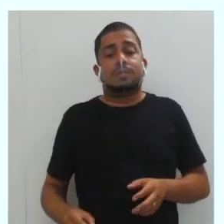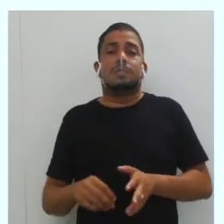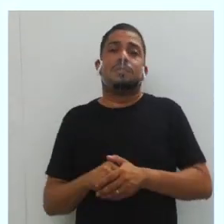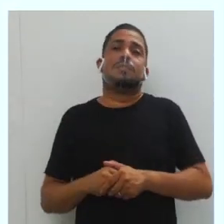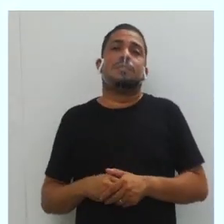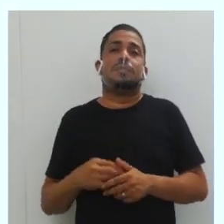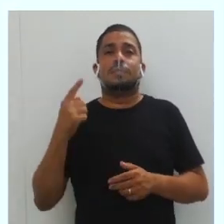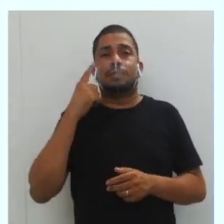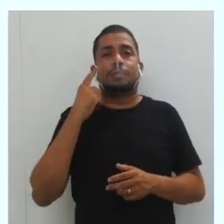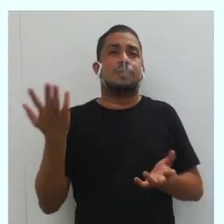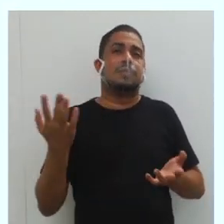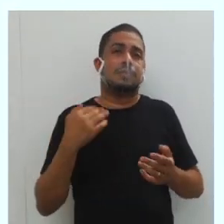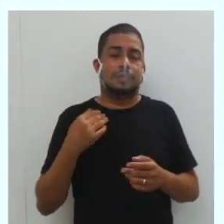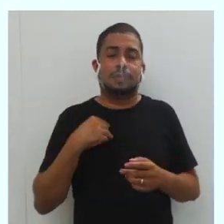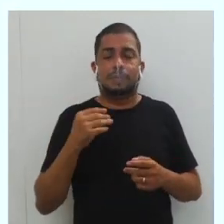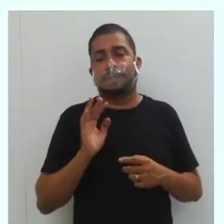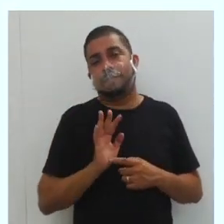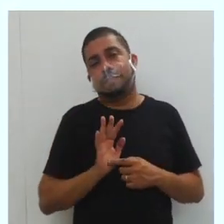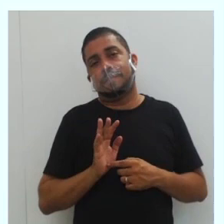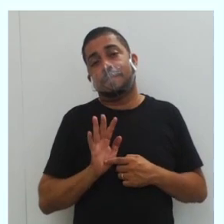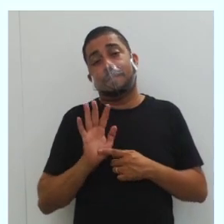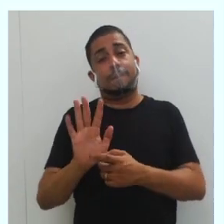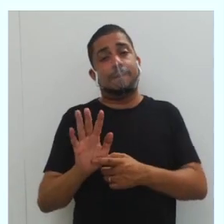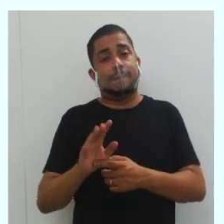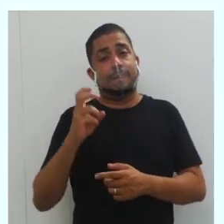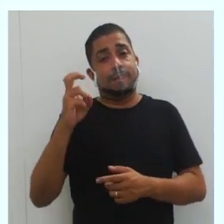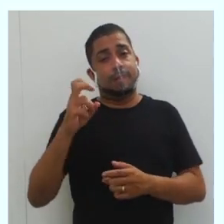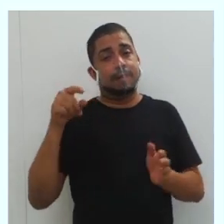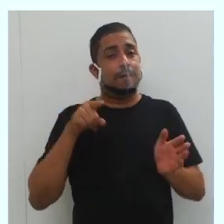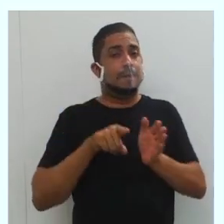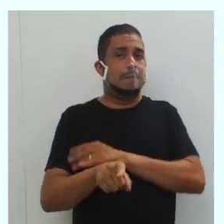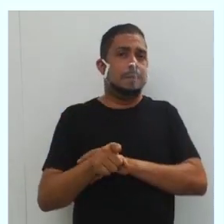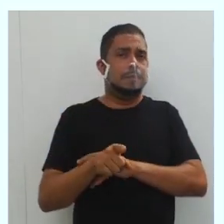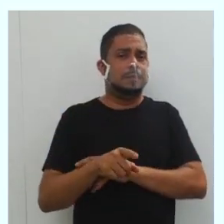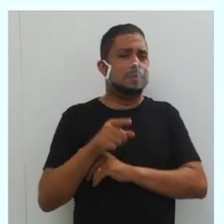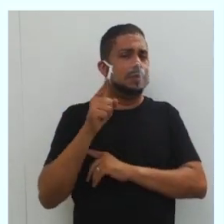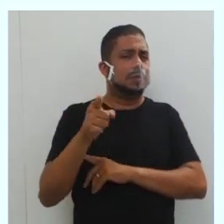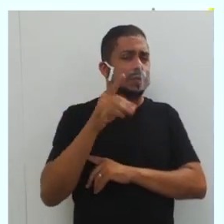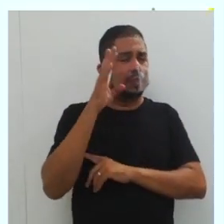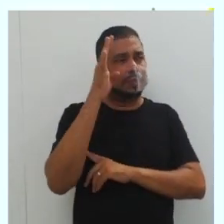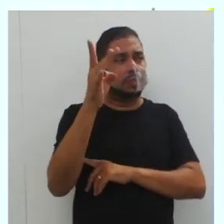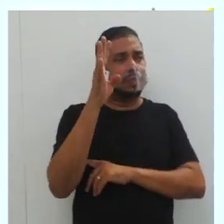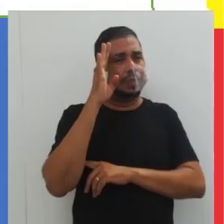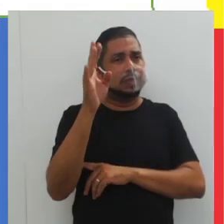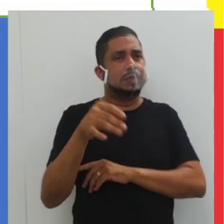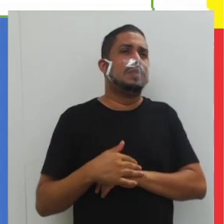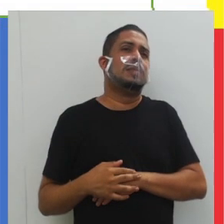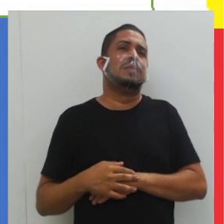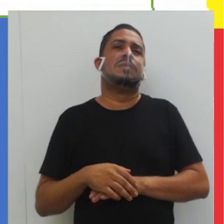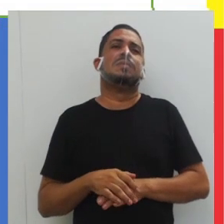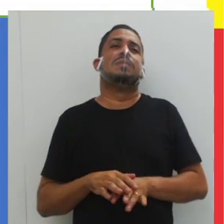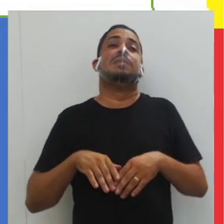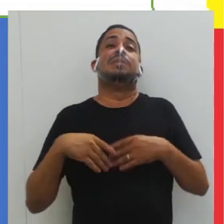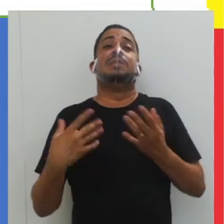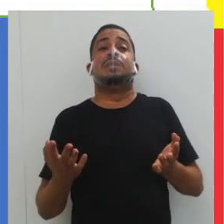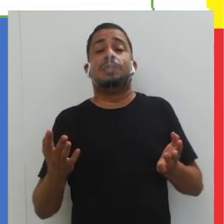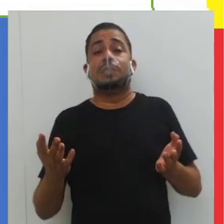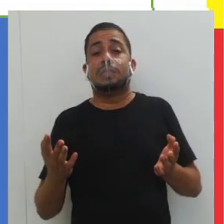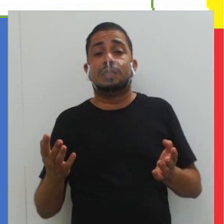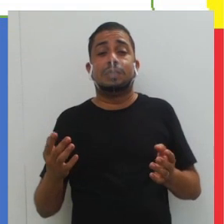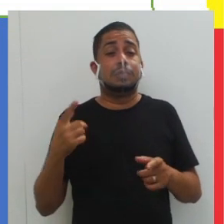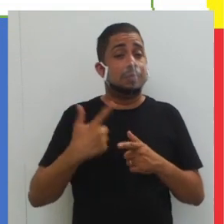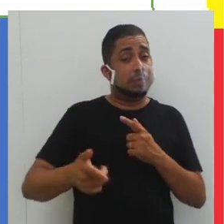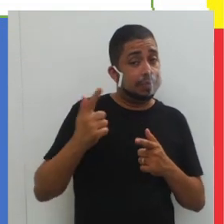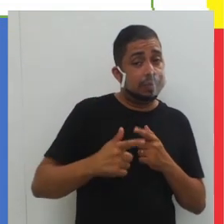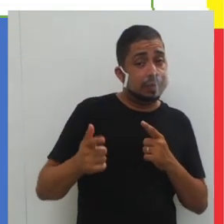é isso? Vejamos aqui, e aqui eu trouxe uma questão, a quinta questão, que trouxe uma questão para você refletir. vamos ver aqui, entre